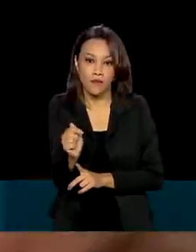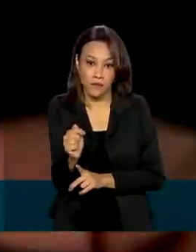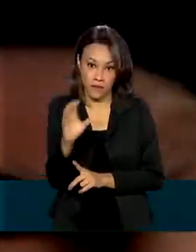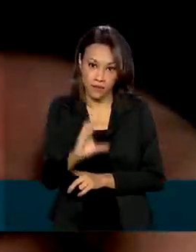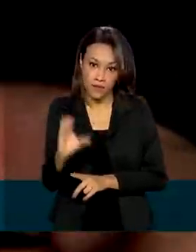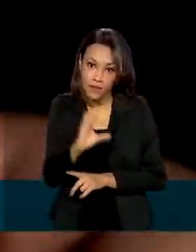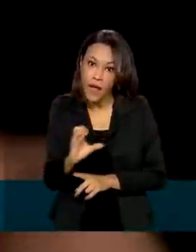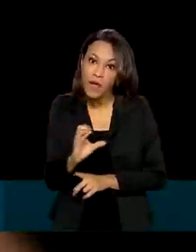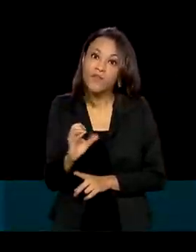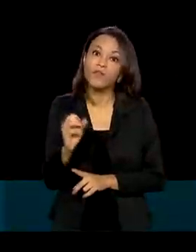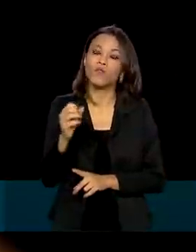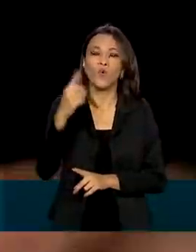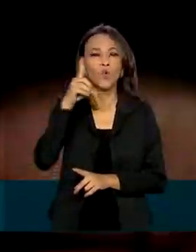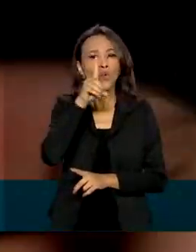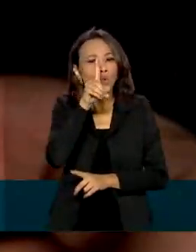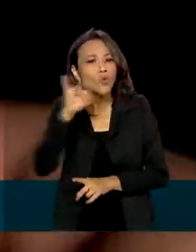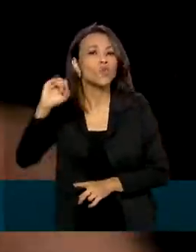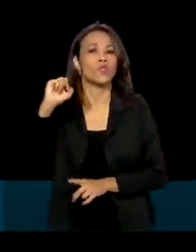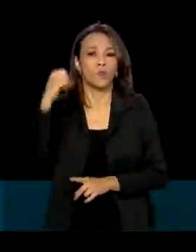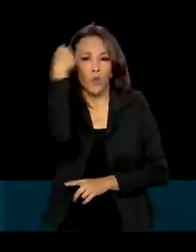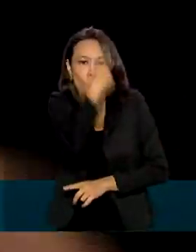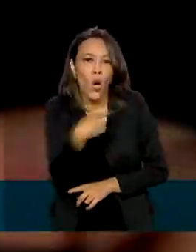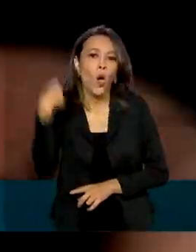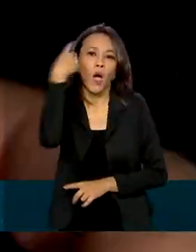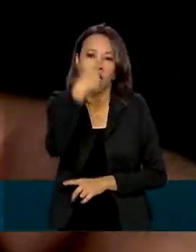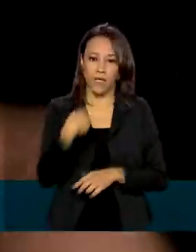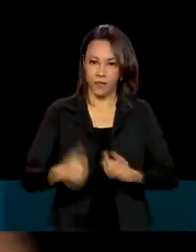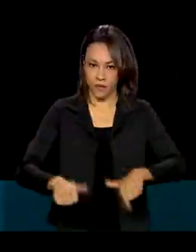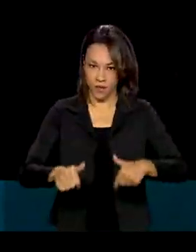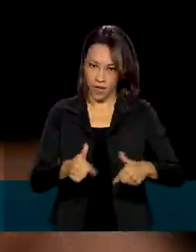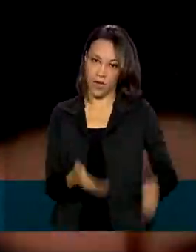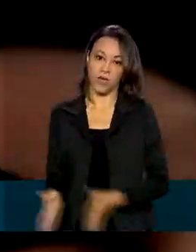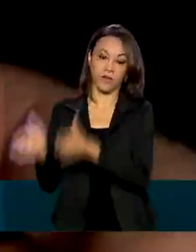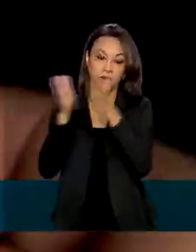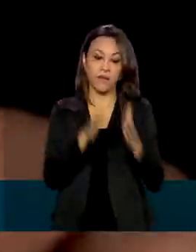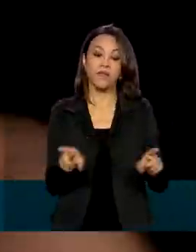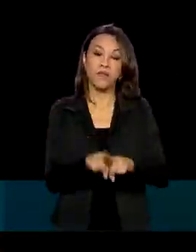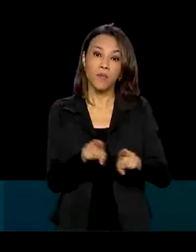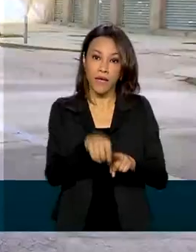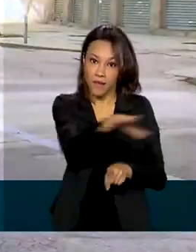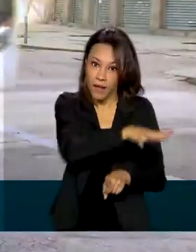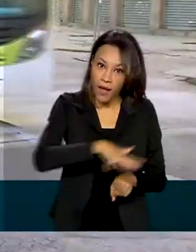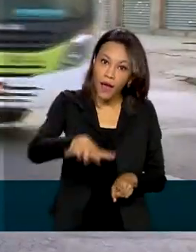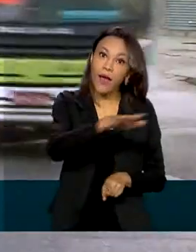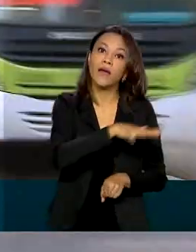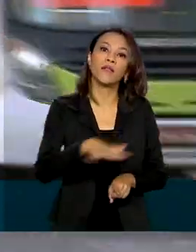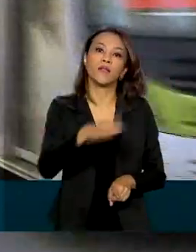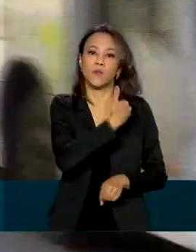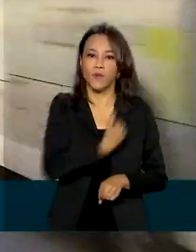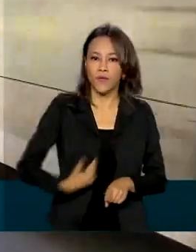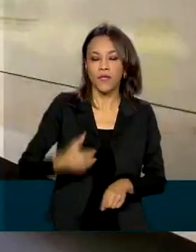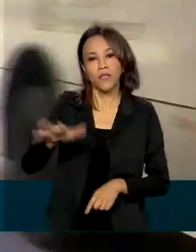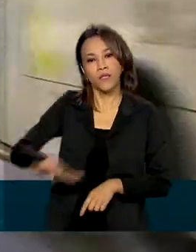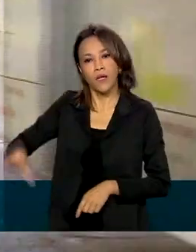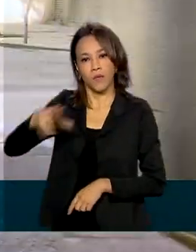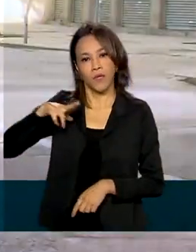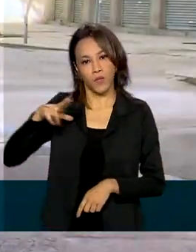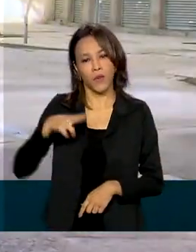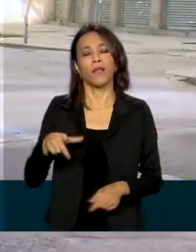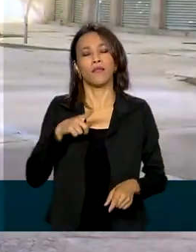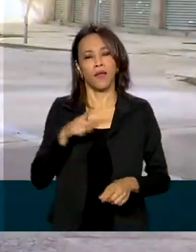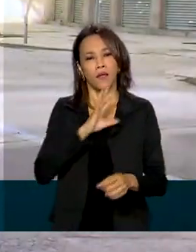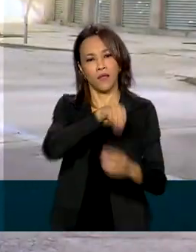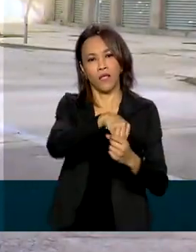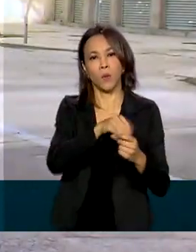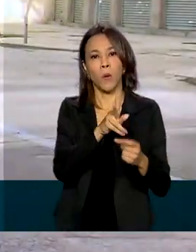garantia de pelo menos R$ 5,00 por hora trabalhada. O novo mínimo vale para os setores público e privado. Também estão incluídas pensões